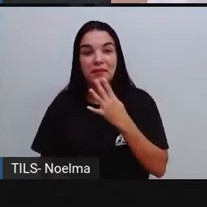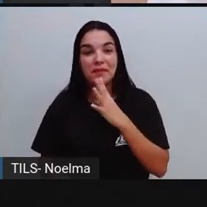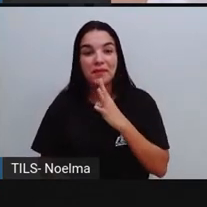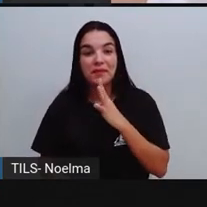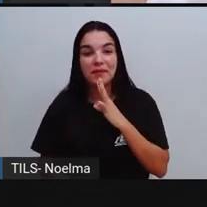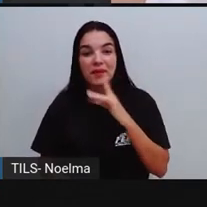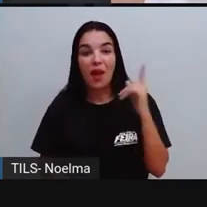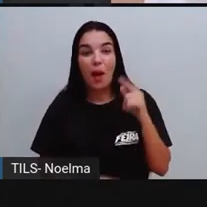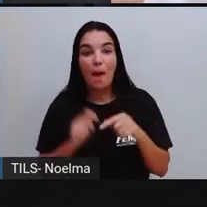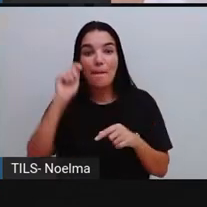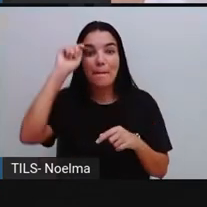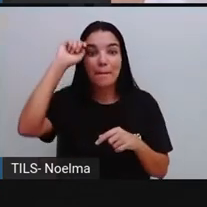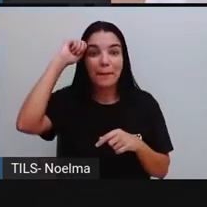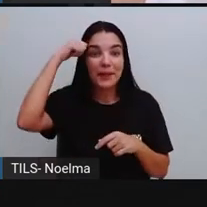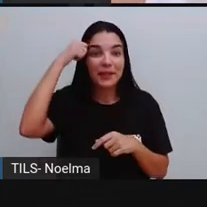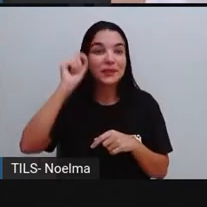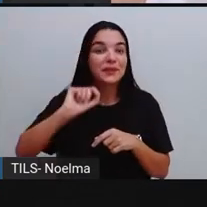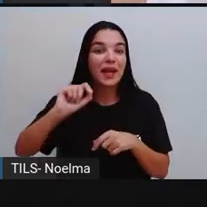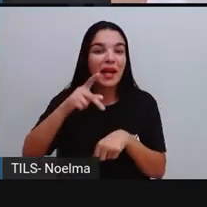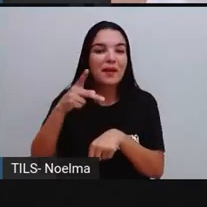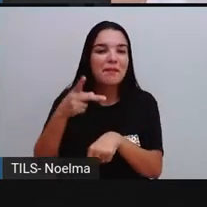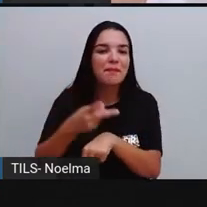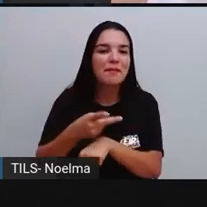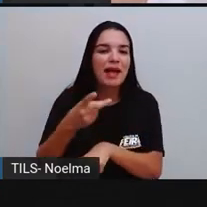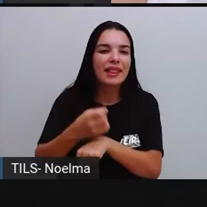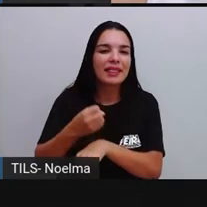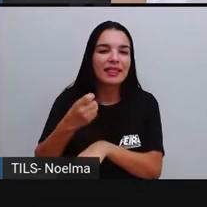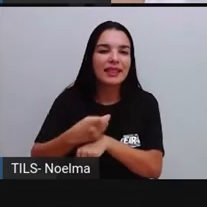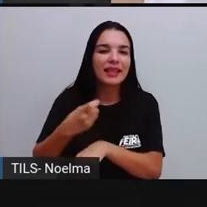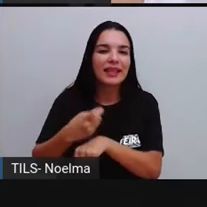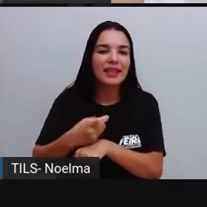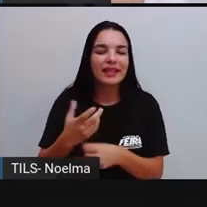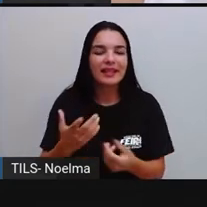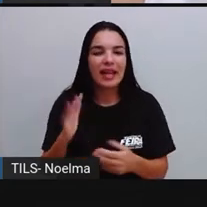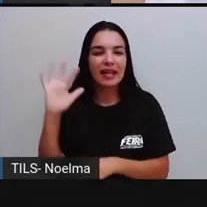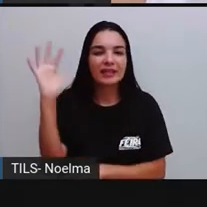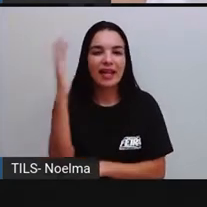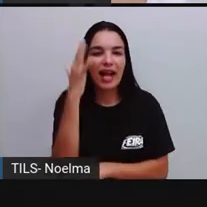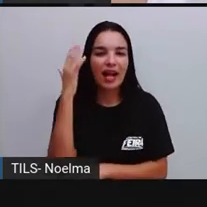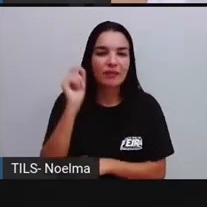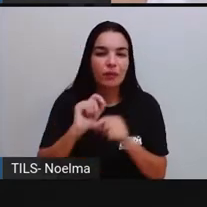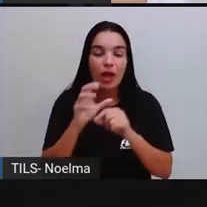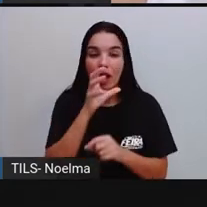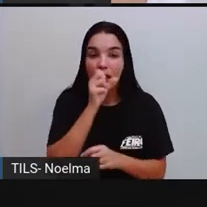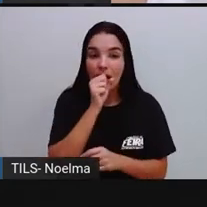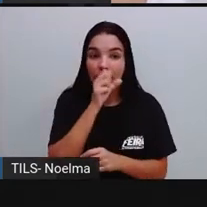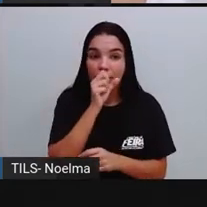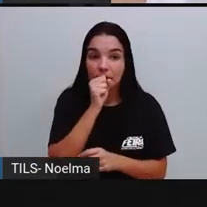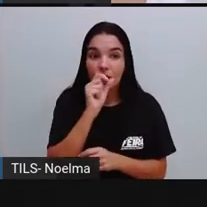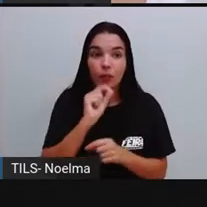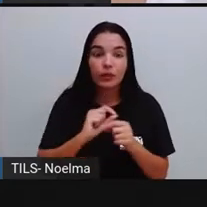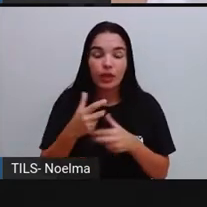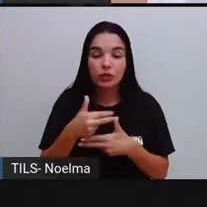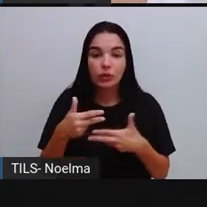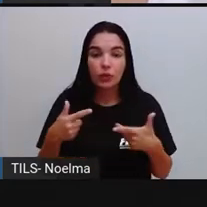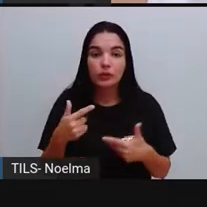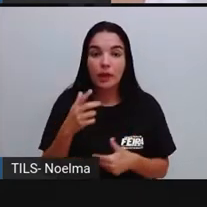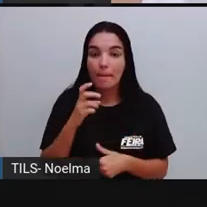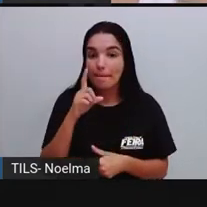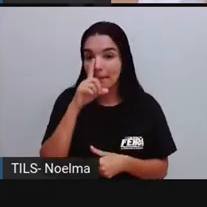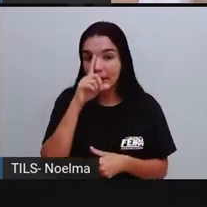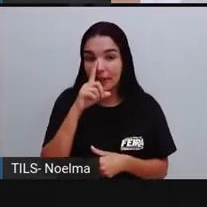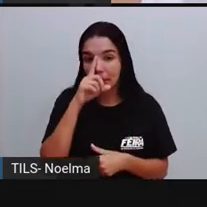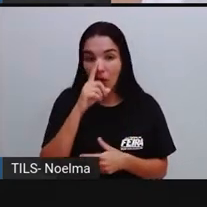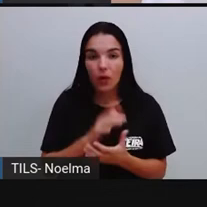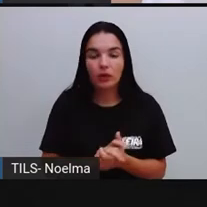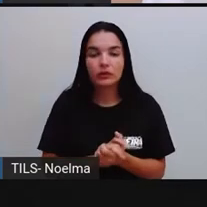O preto, que é de madeira, o laranja, ó, que é de materiais perigosos ou contaminados, o branco, que é